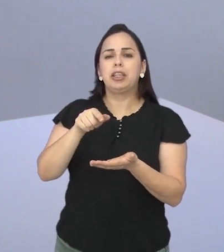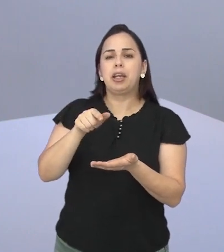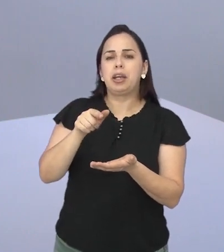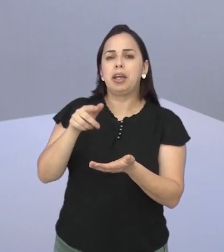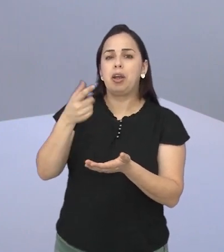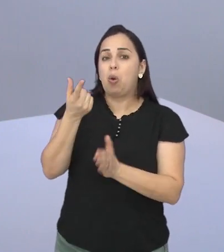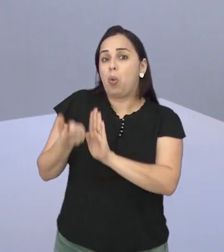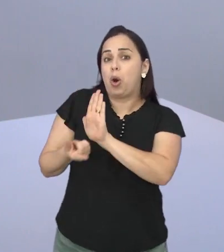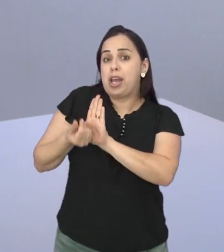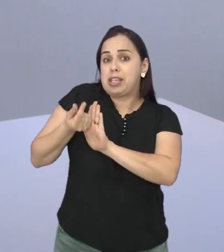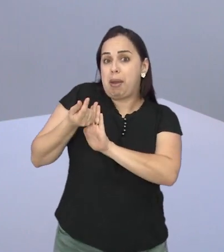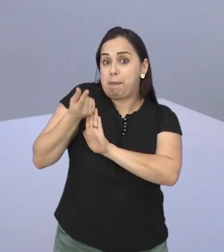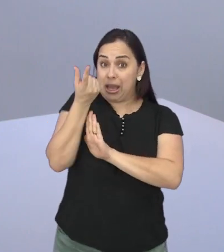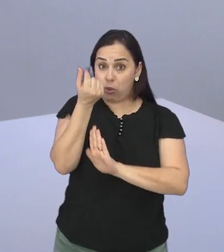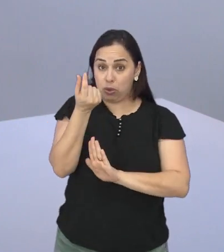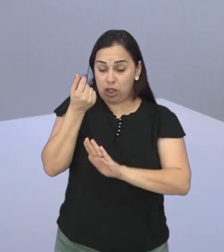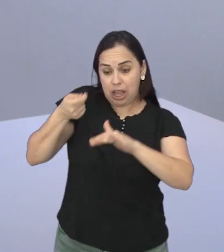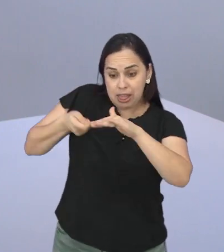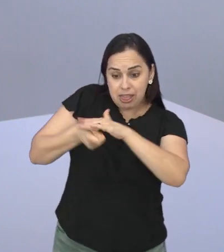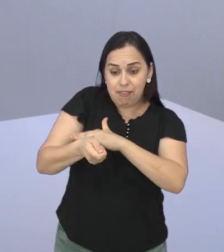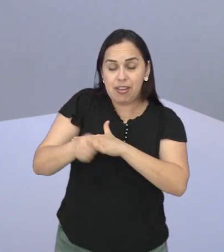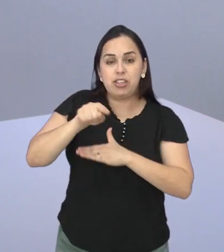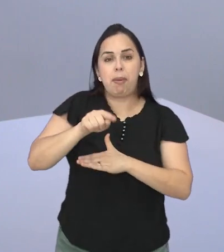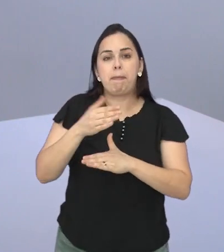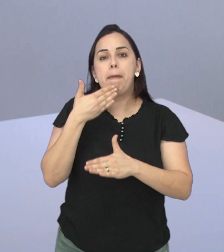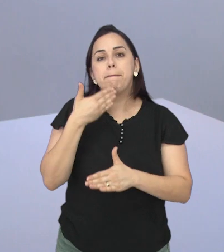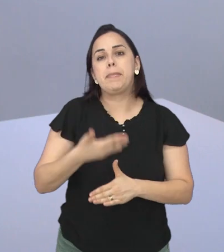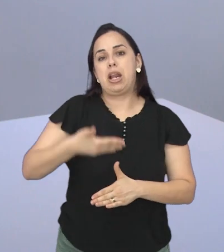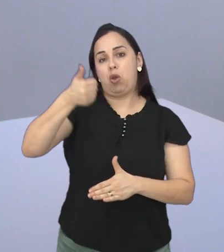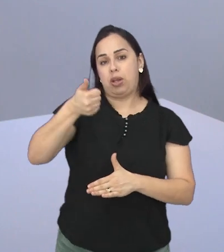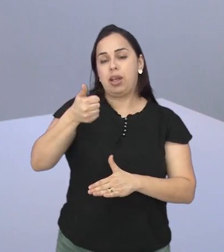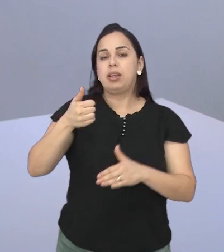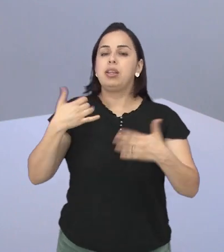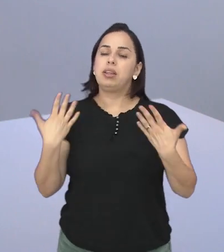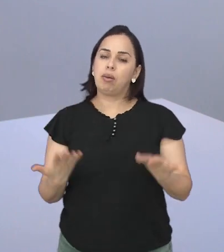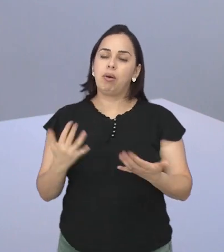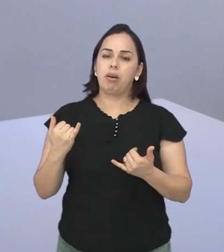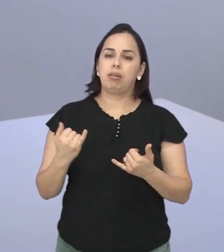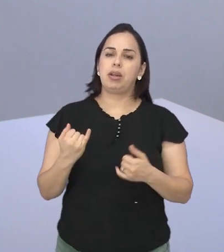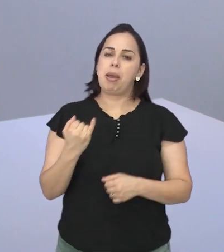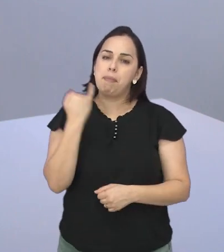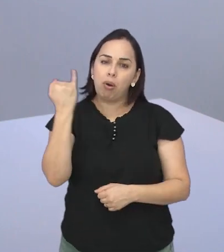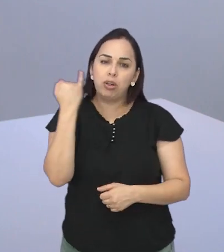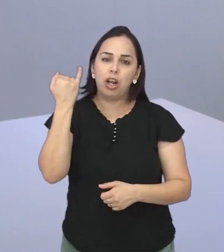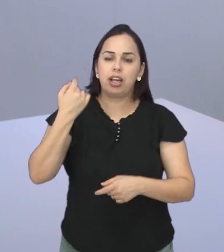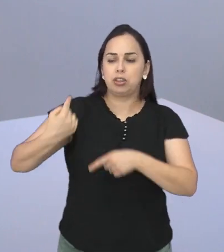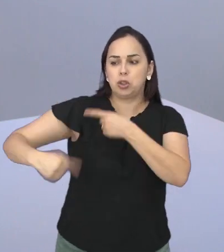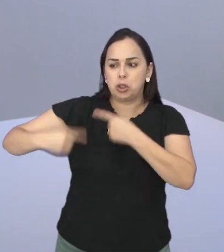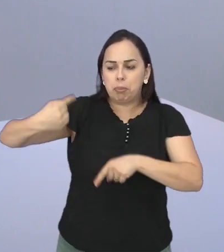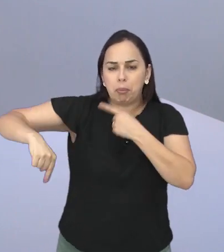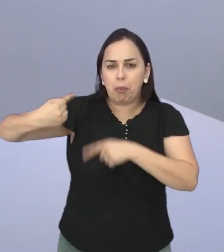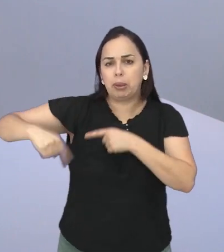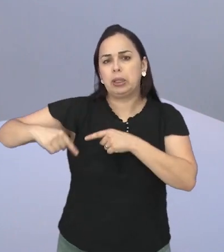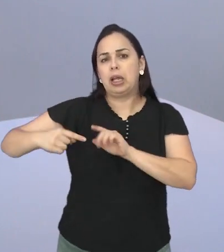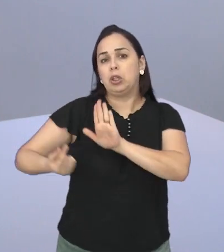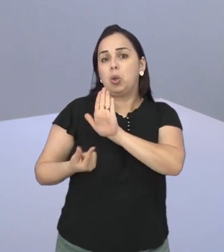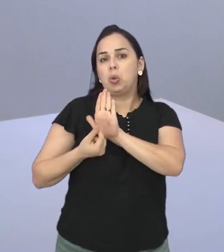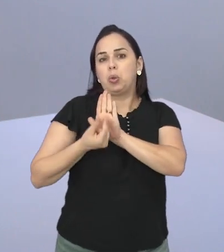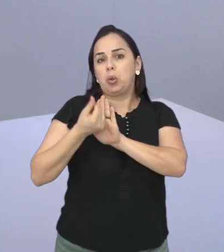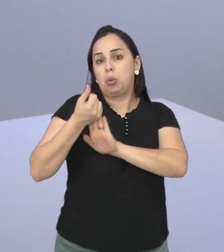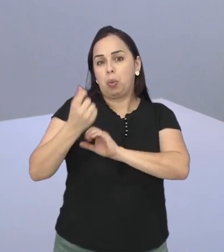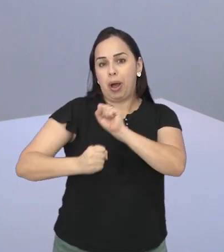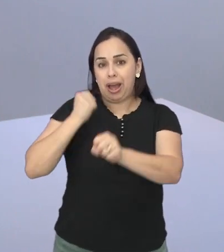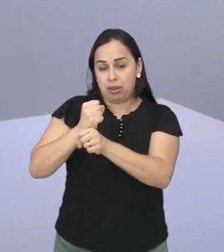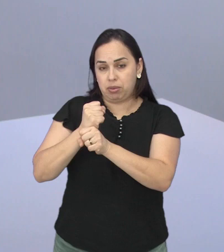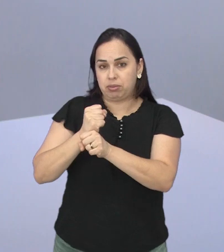no próximo orçamento Então por isso que é muito importante alguns debates que tem de construção do orçamento público porque